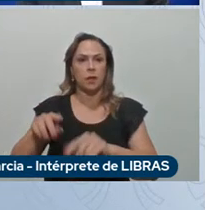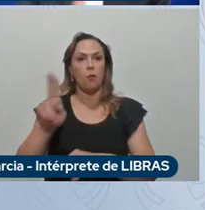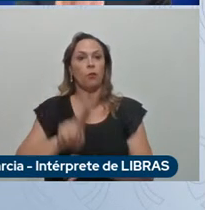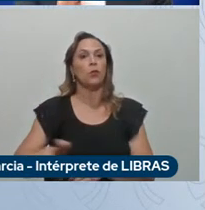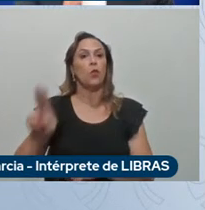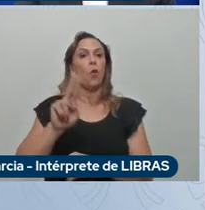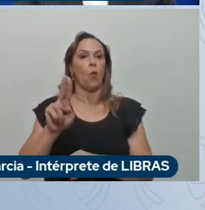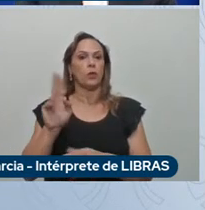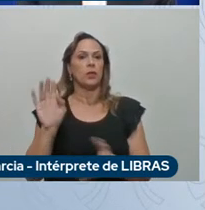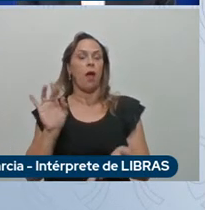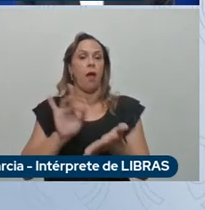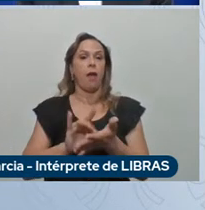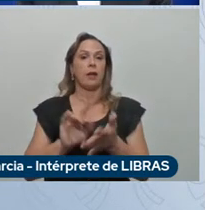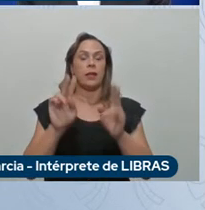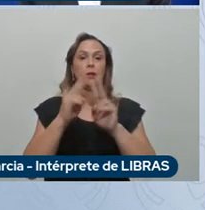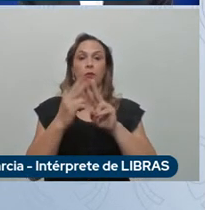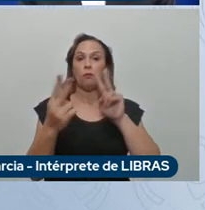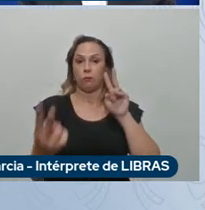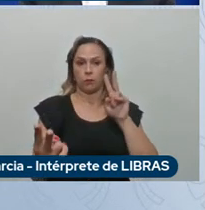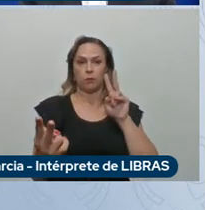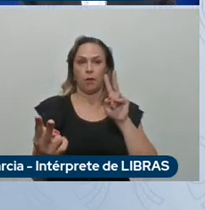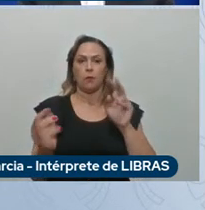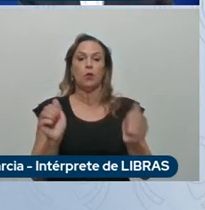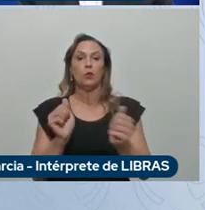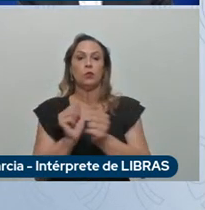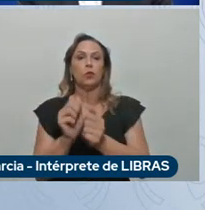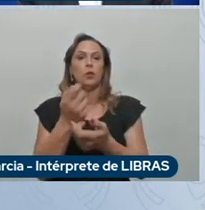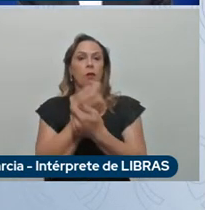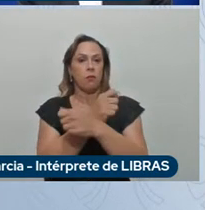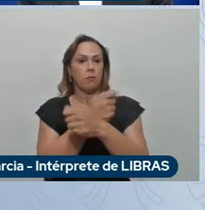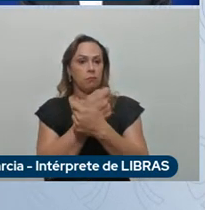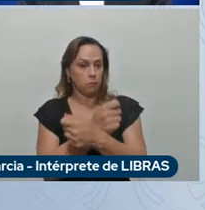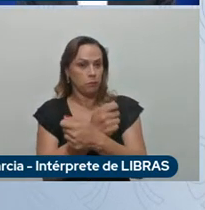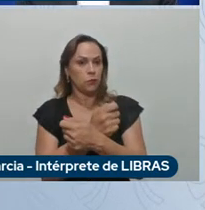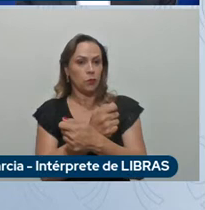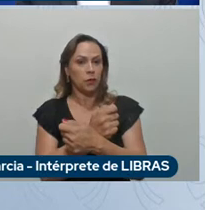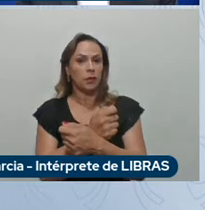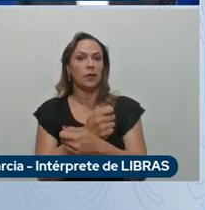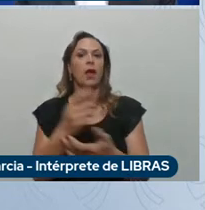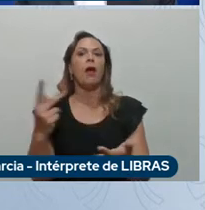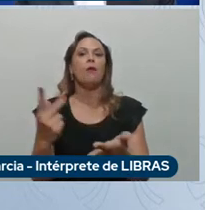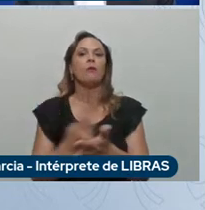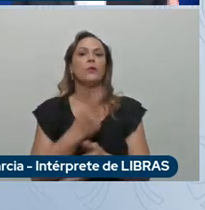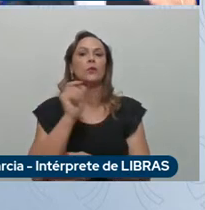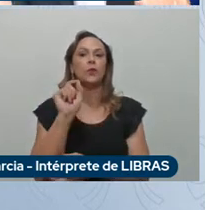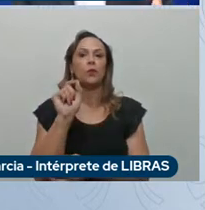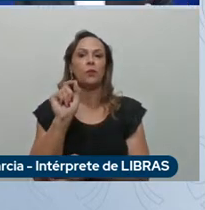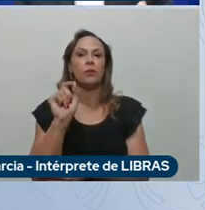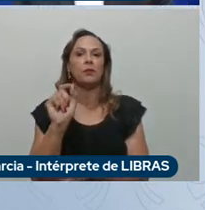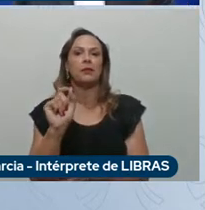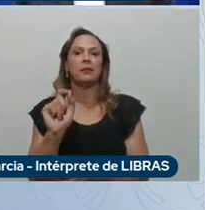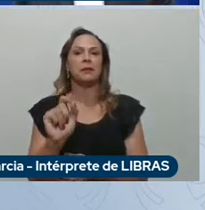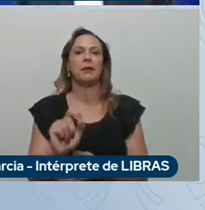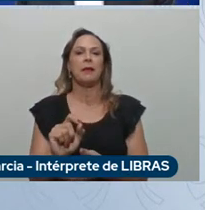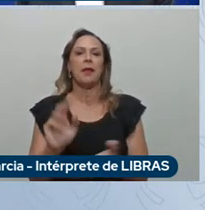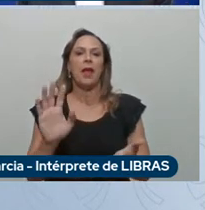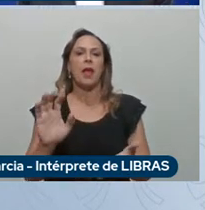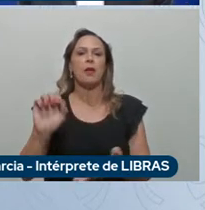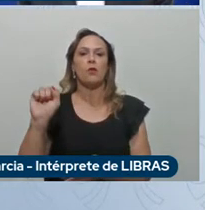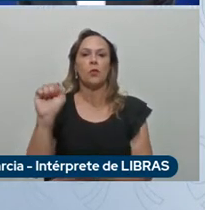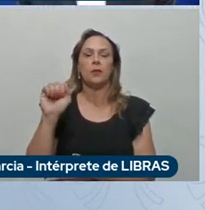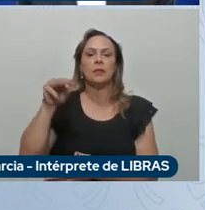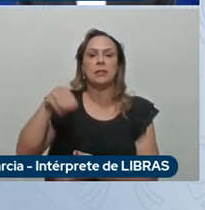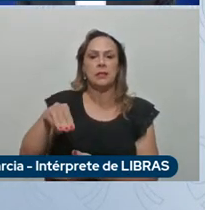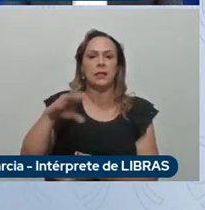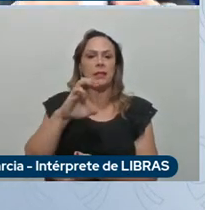com vocês da PUC realizamos o SimCenter que é uma inovação fantástica o primeiro do hemisfério